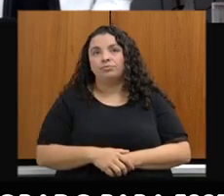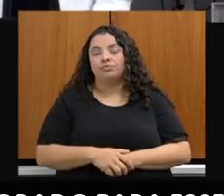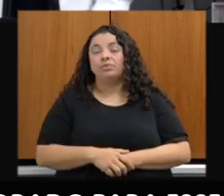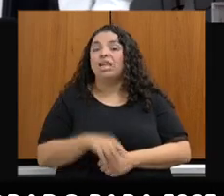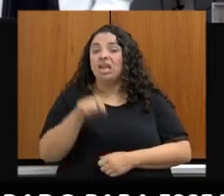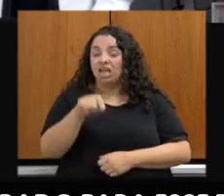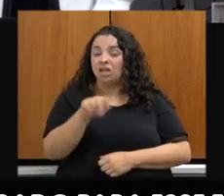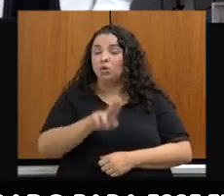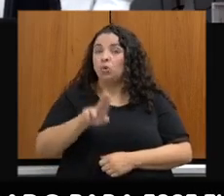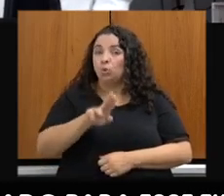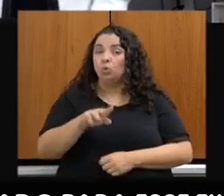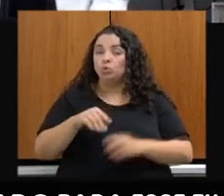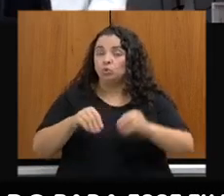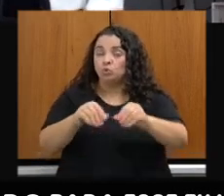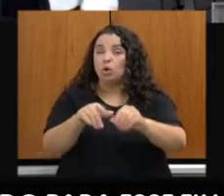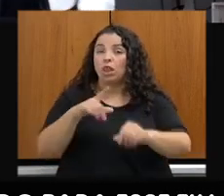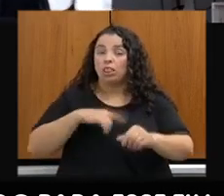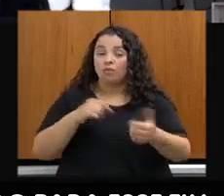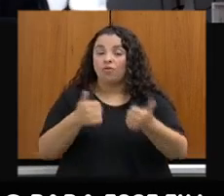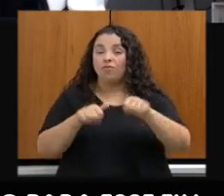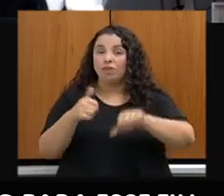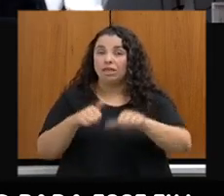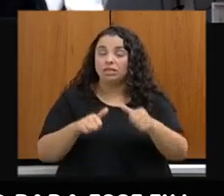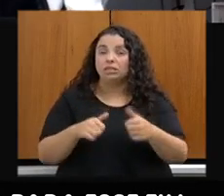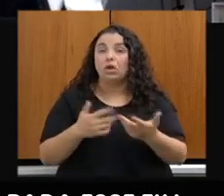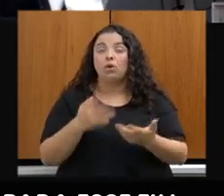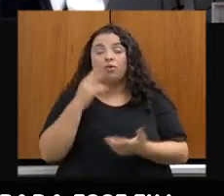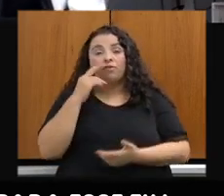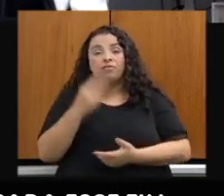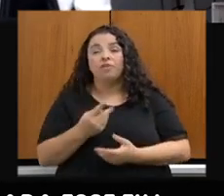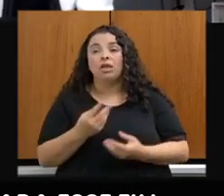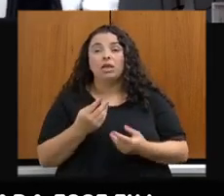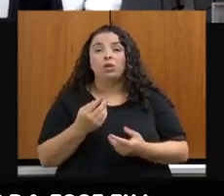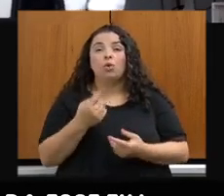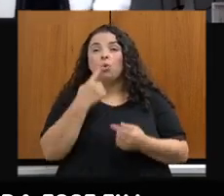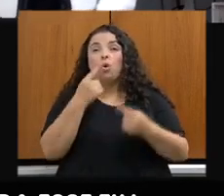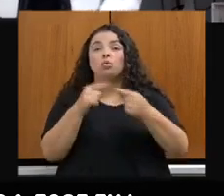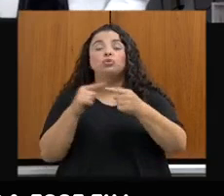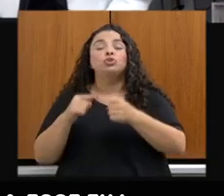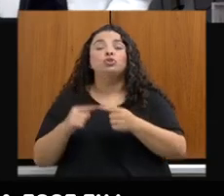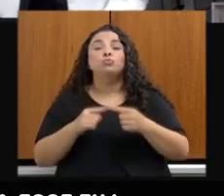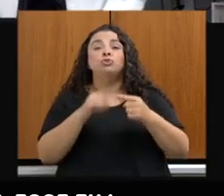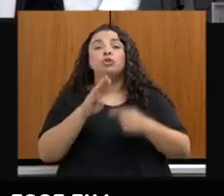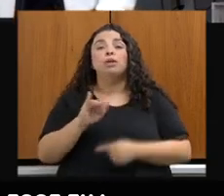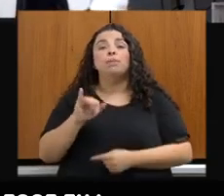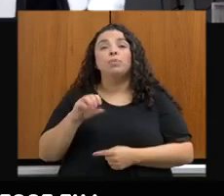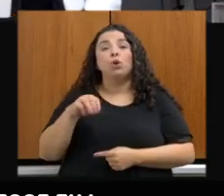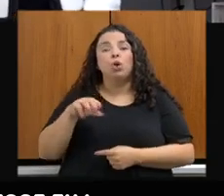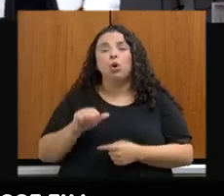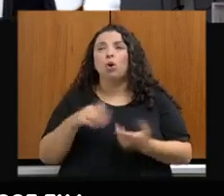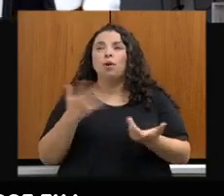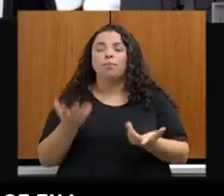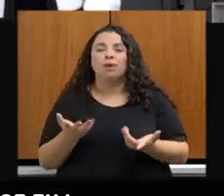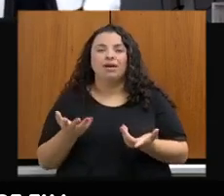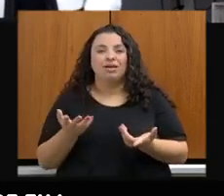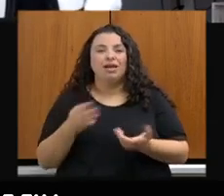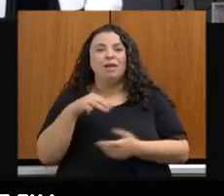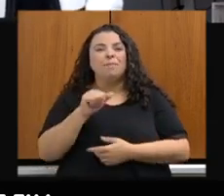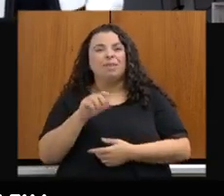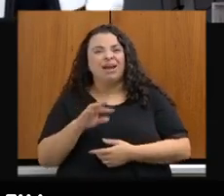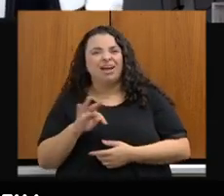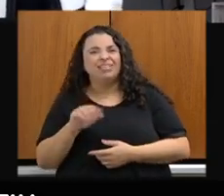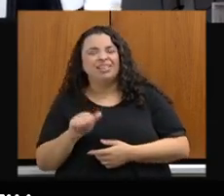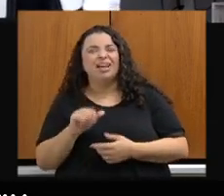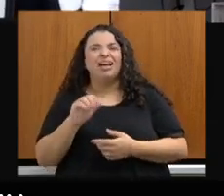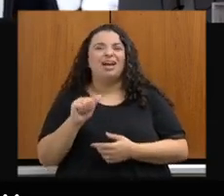nós fizemos uma avaliação a partir de referências de emissão por biomas representativos do nosso Estado, Mata Atlântica, Serrada e Caatinga, das